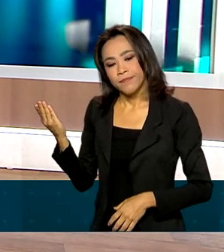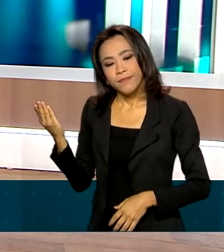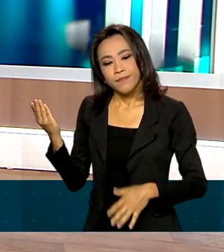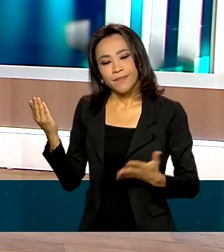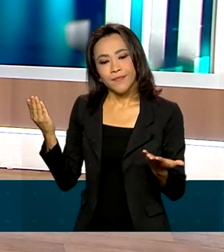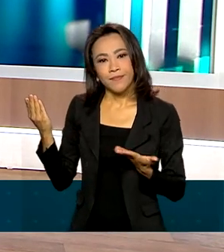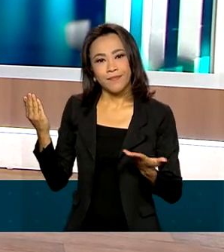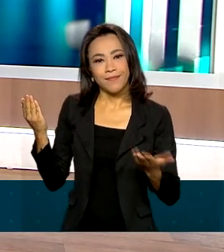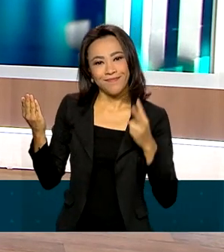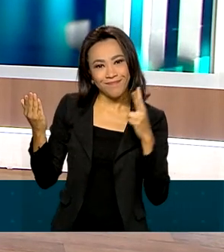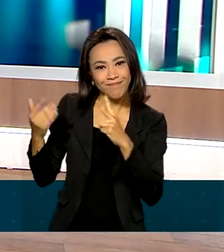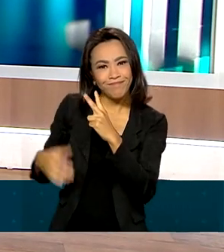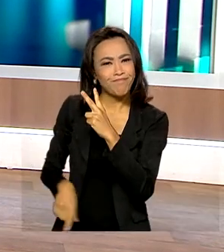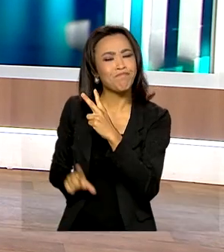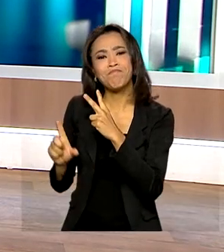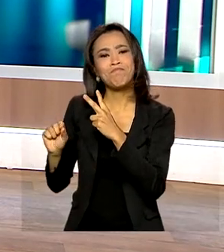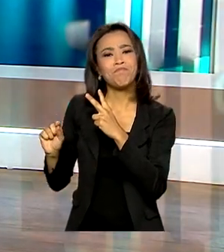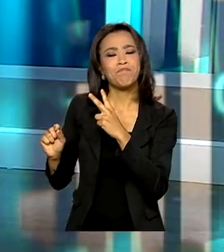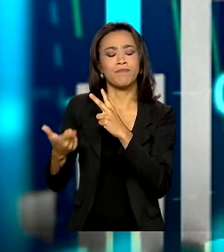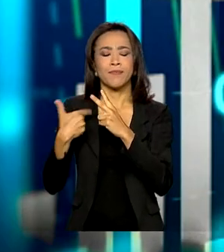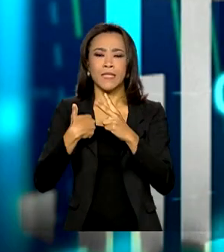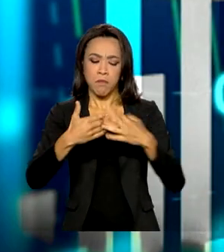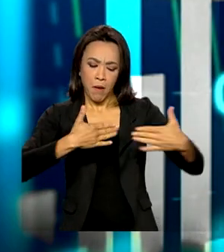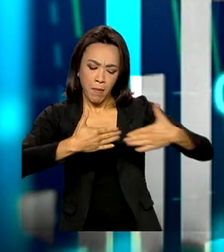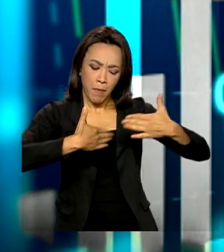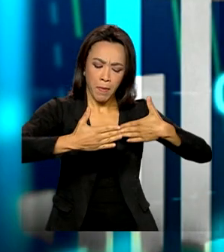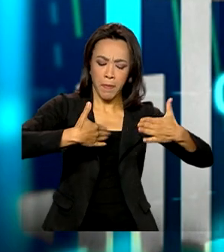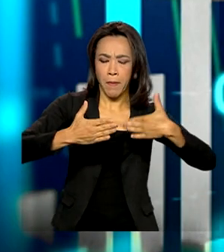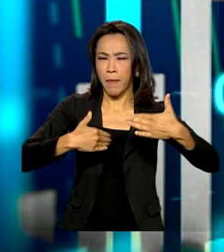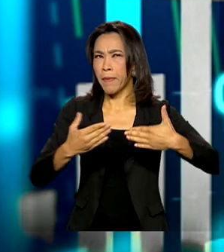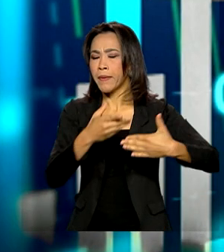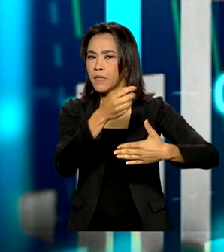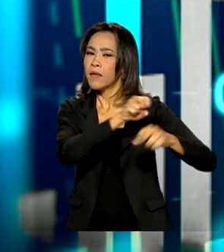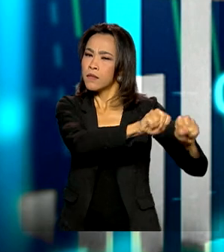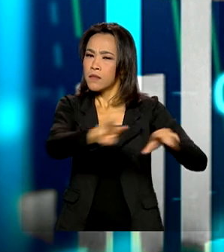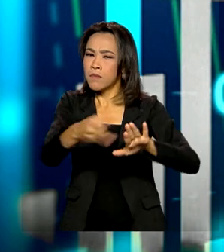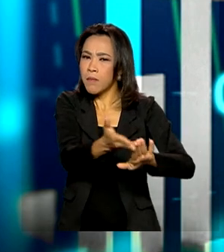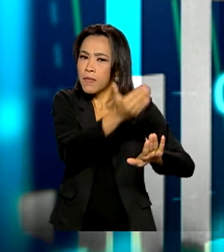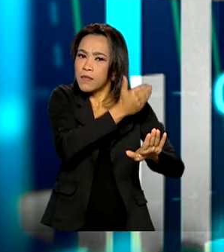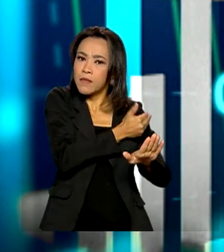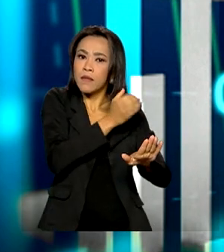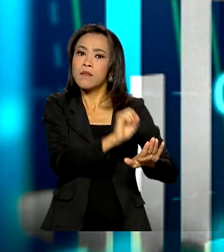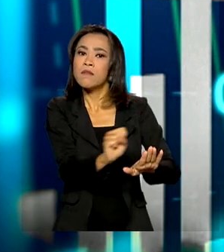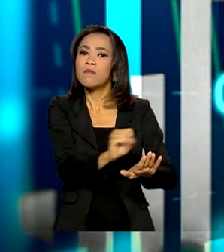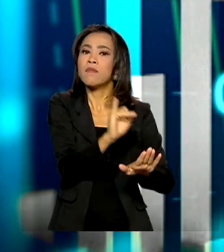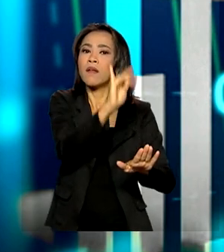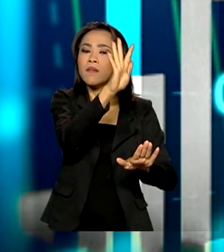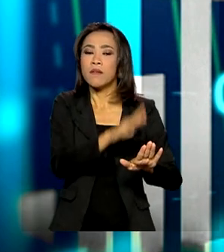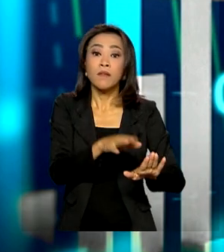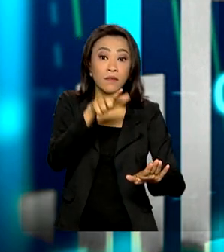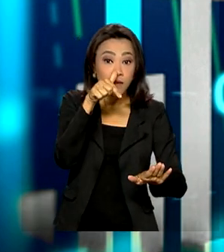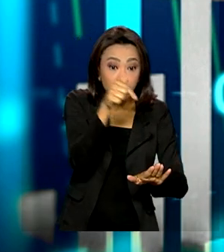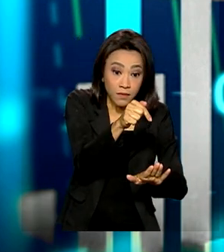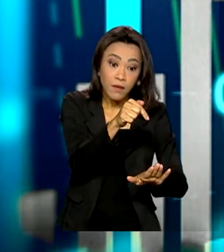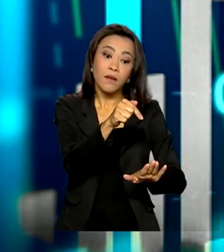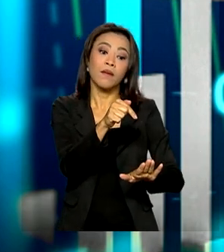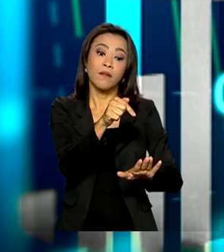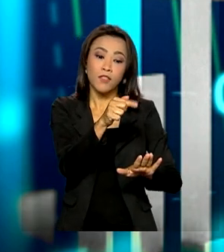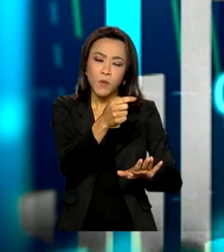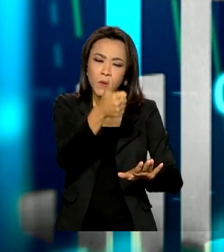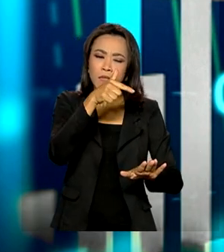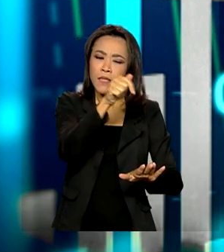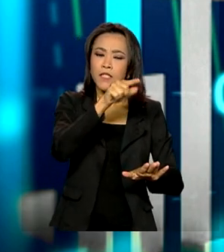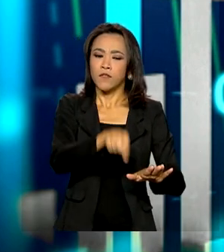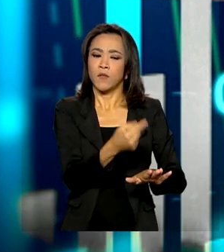a partir deste momento. No mercado havia uma expectativa até semana passada que a inflação estaria em torno de 7%, chegaria em torno de